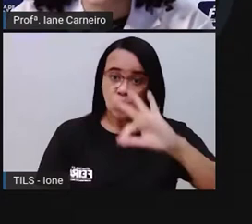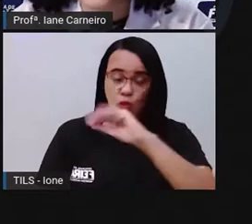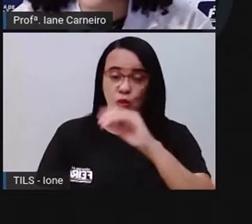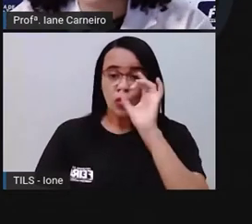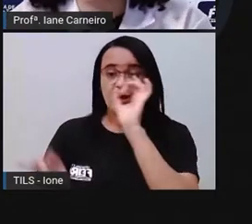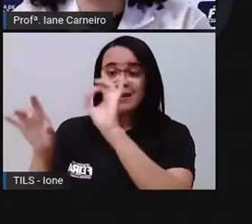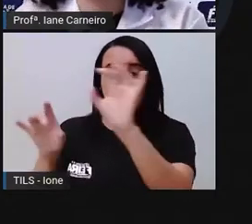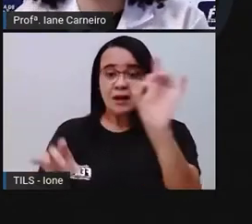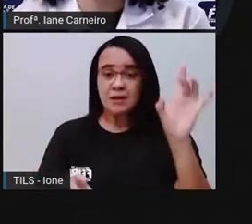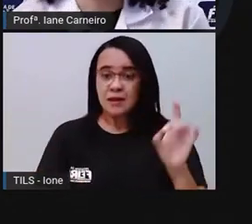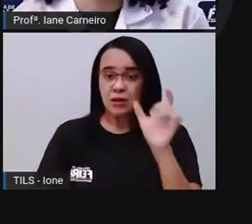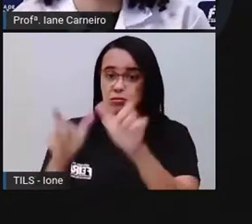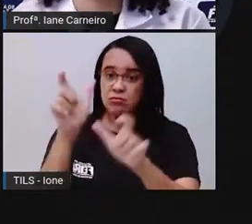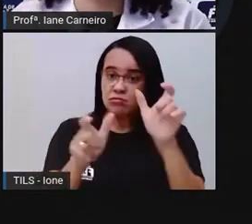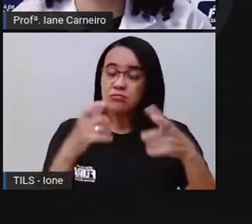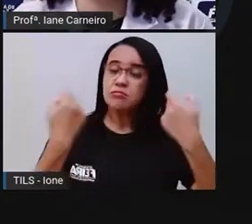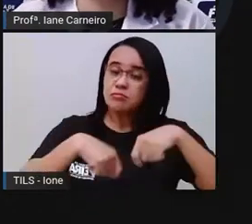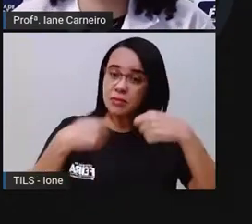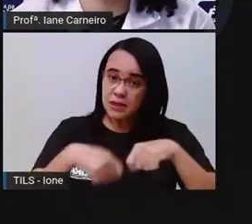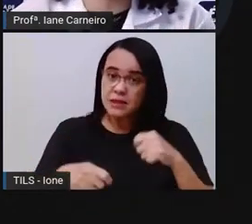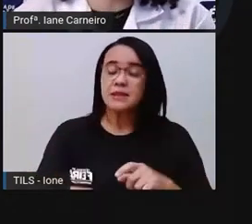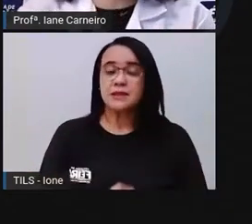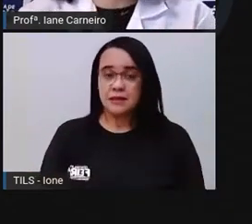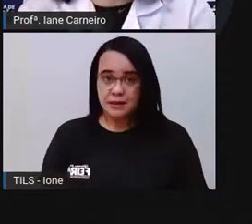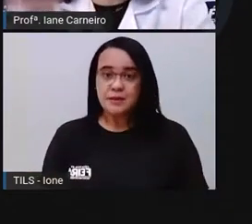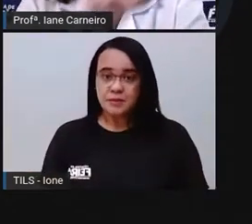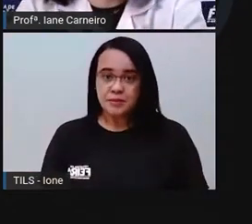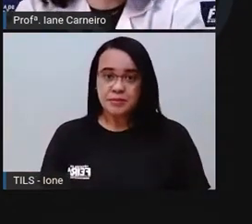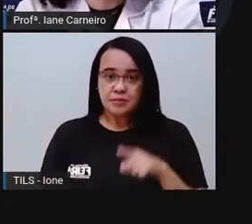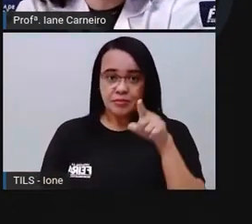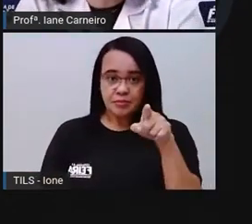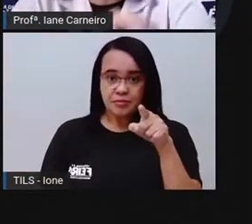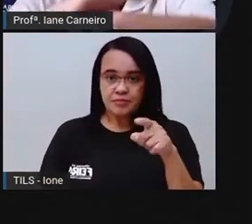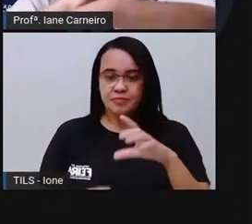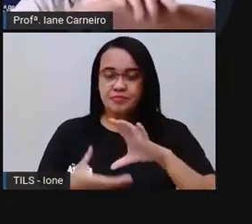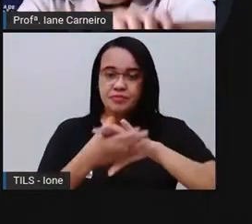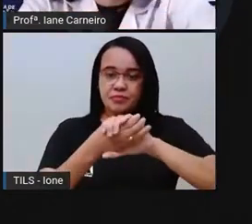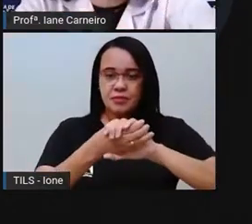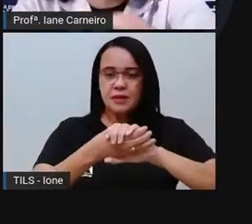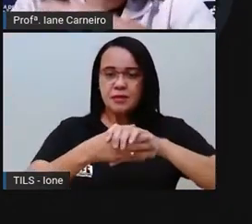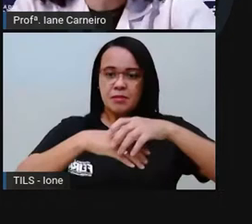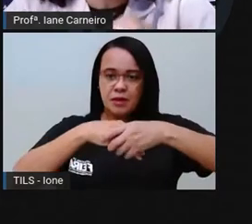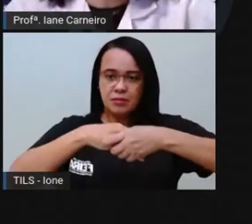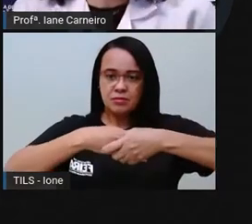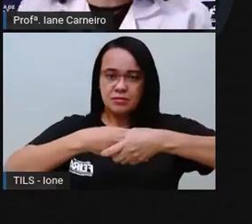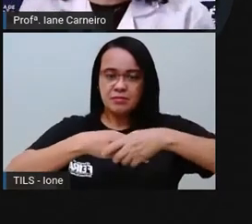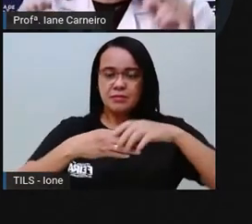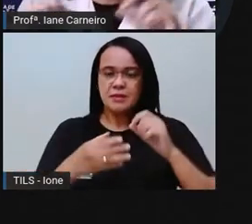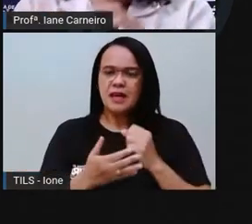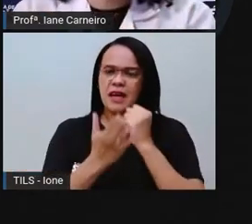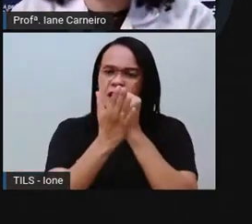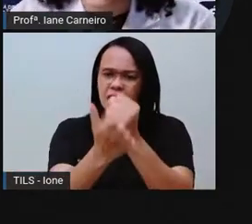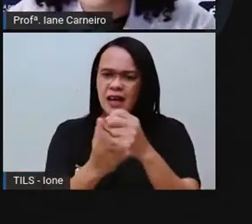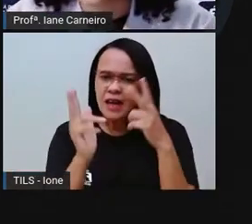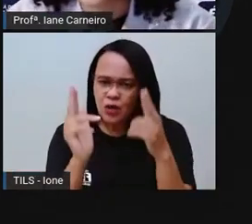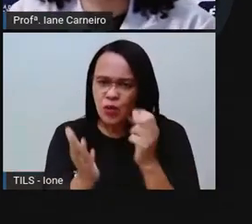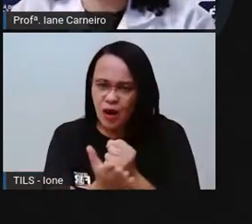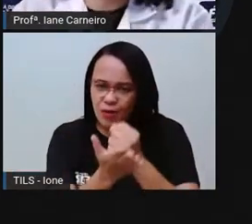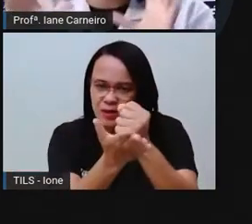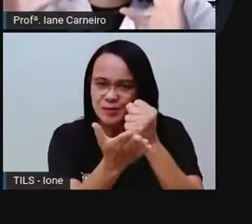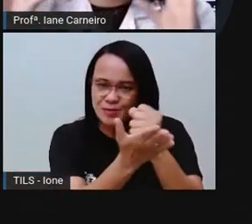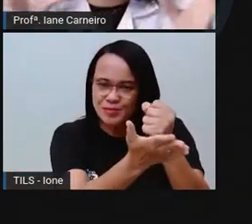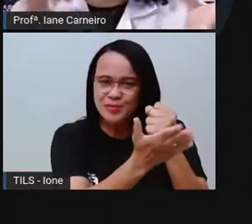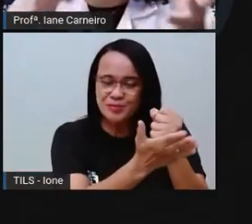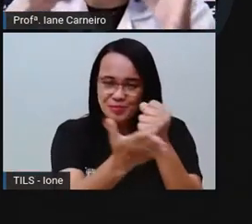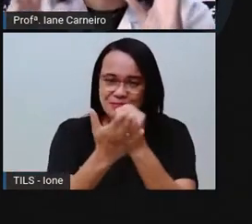fazer o seu papel, né? Então aqui, por exemplo, tem uma mão, né? Que está apoiando a outra. E aí vocês já brincaram, né? Para